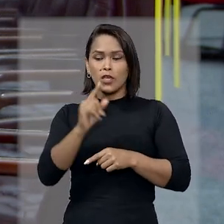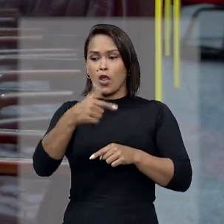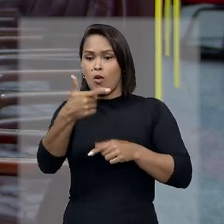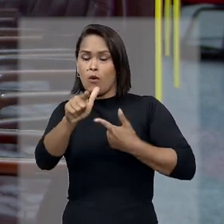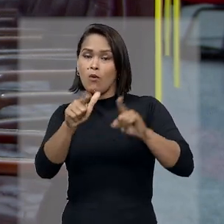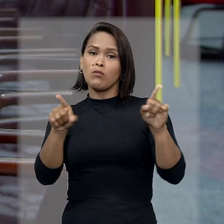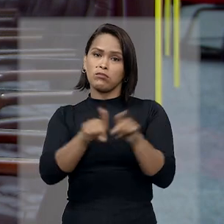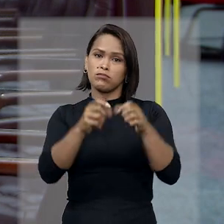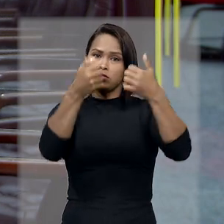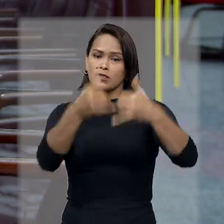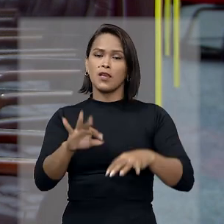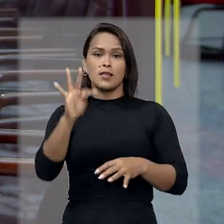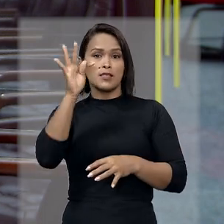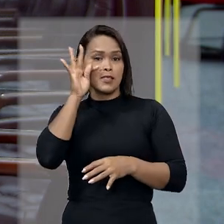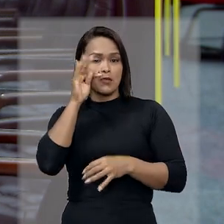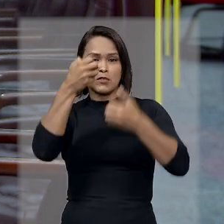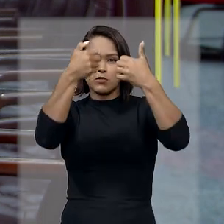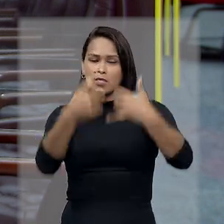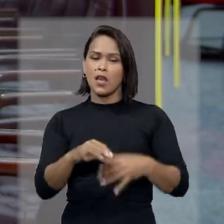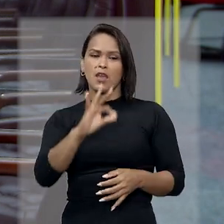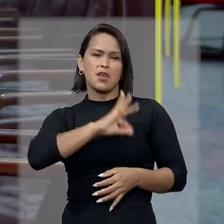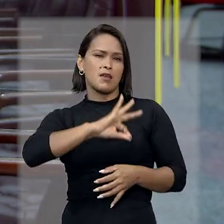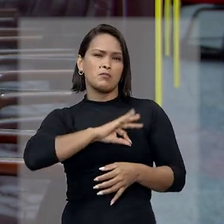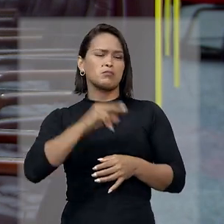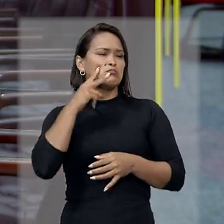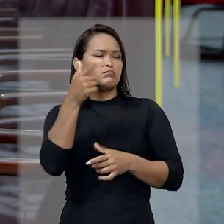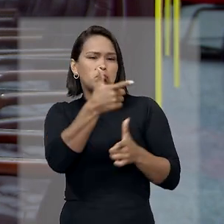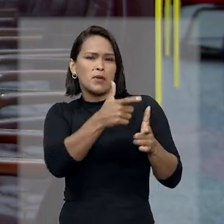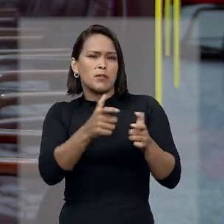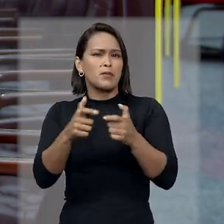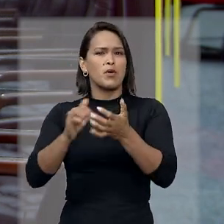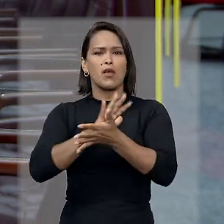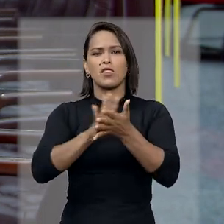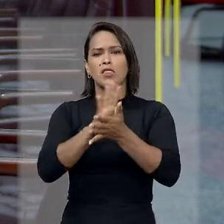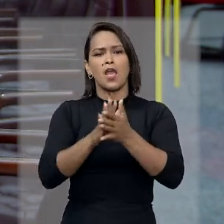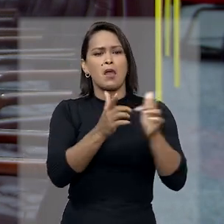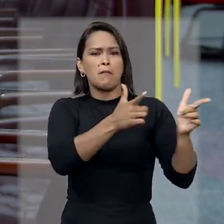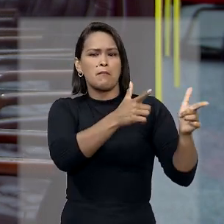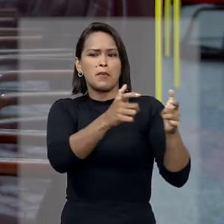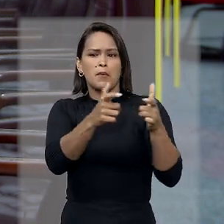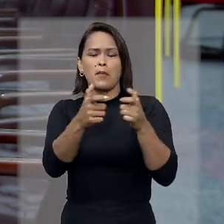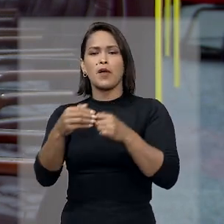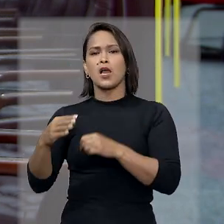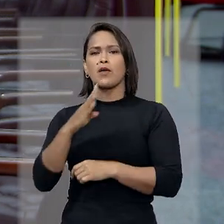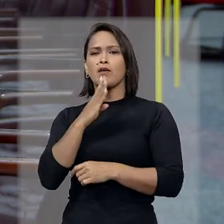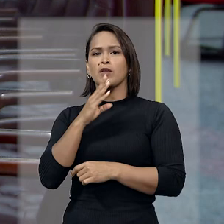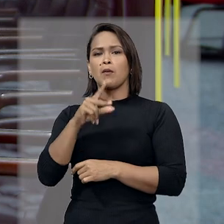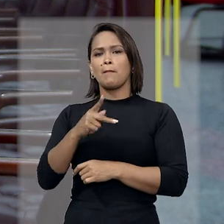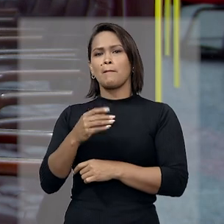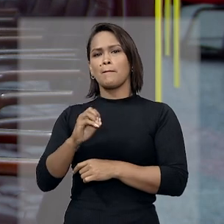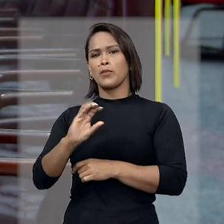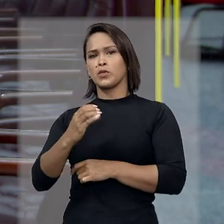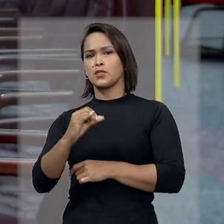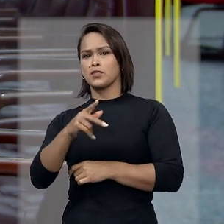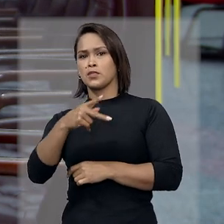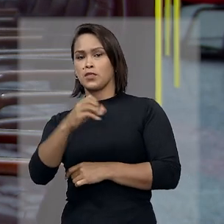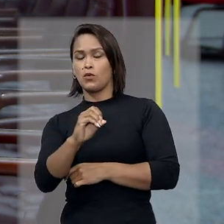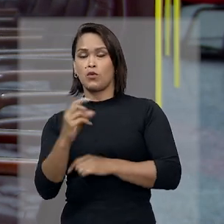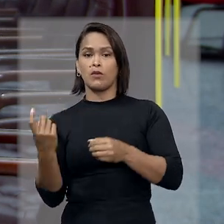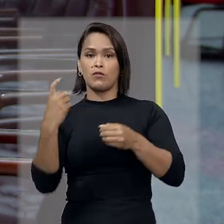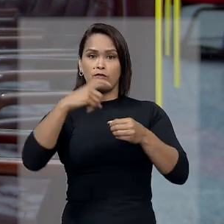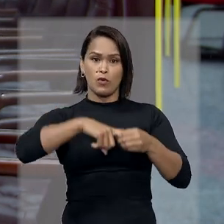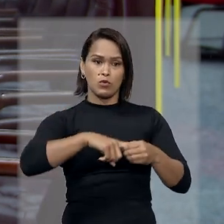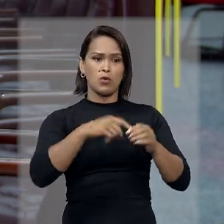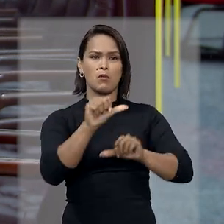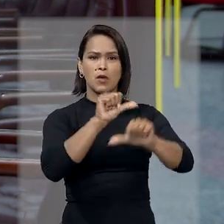lado, testemunhas disseram que a polícia atirou sem motivo aparente na direção de um local conhecido como Pocinho e que voltou para